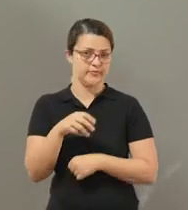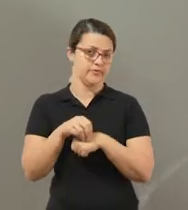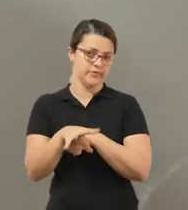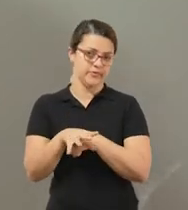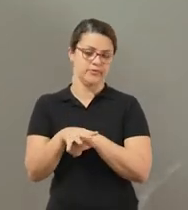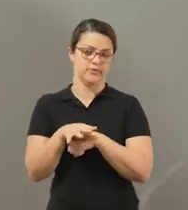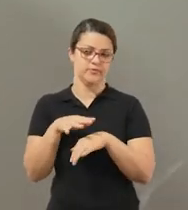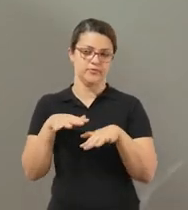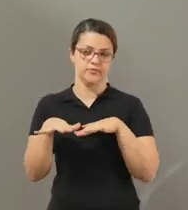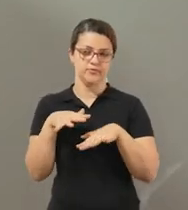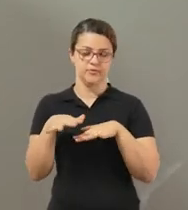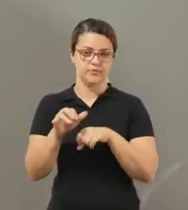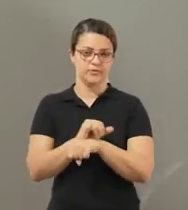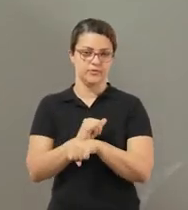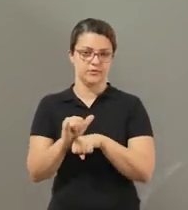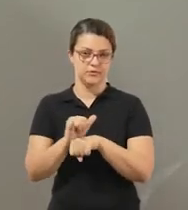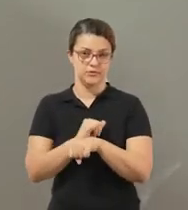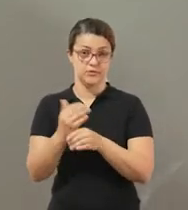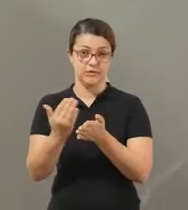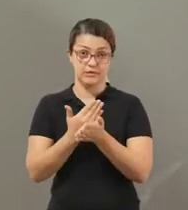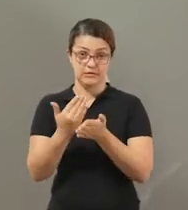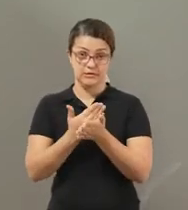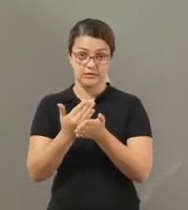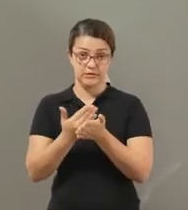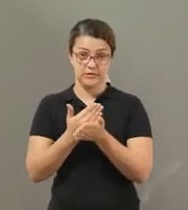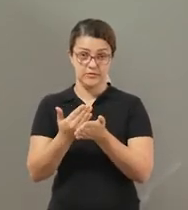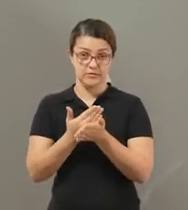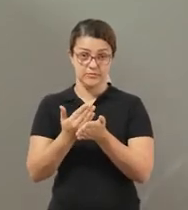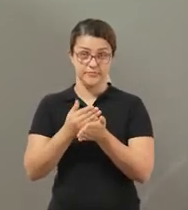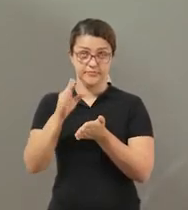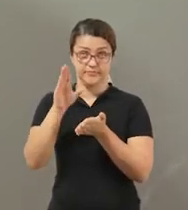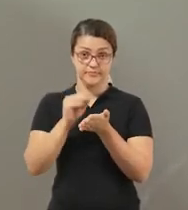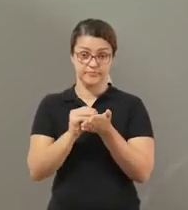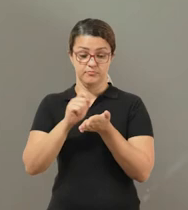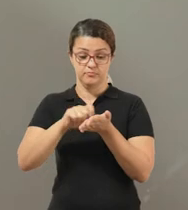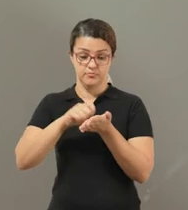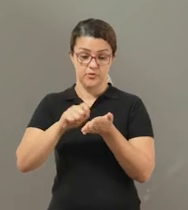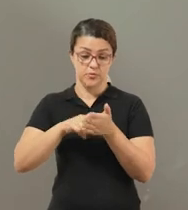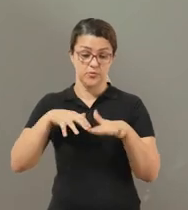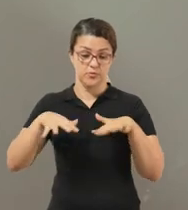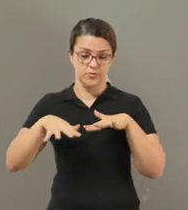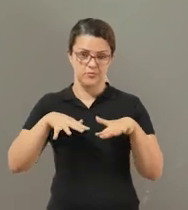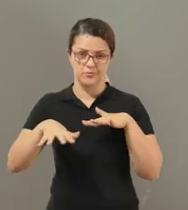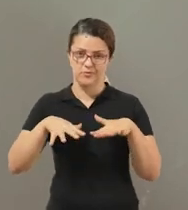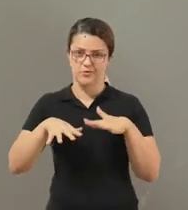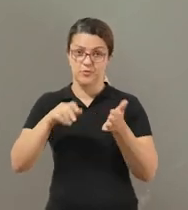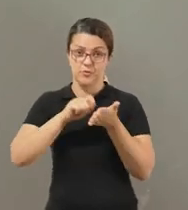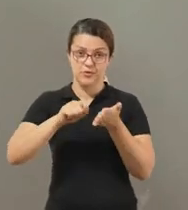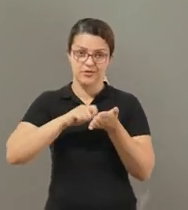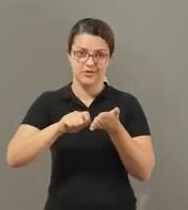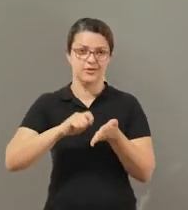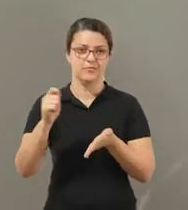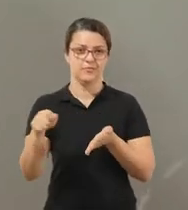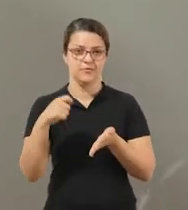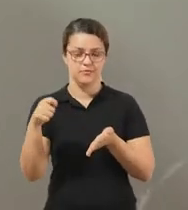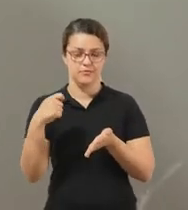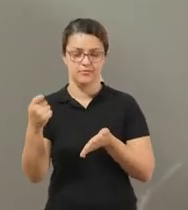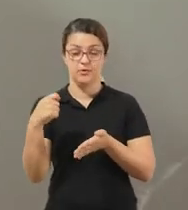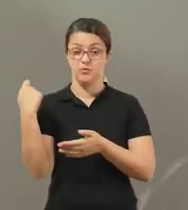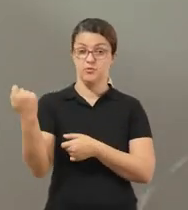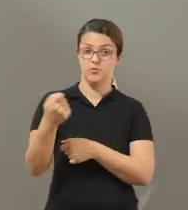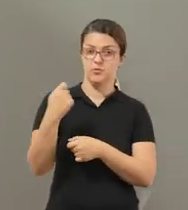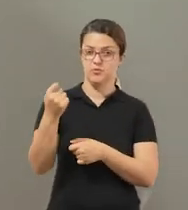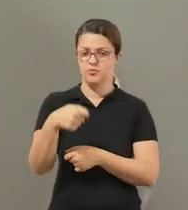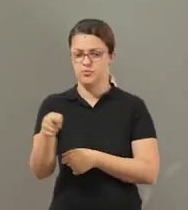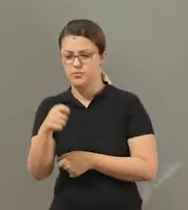variações que eu vou sugerir para vocês É o seguinte Separe um caderno E escreva no caderno O máximo de posições possíveis Que